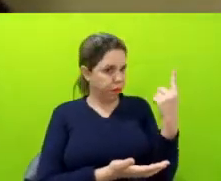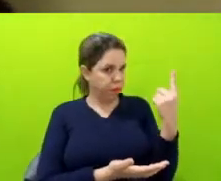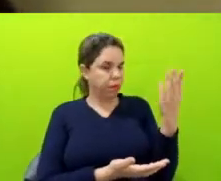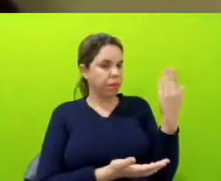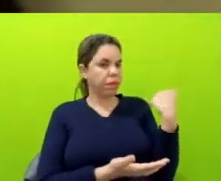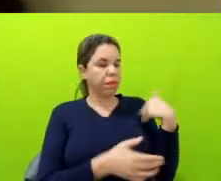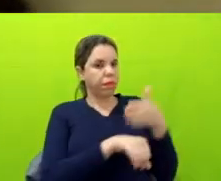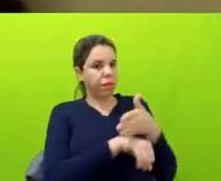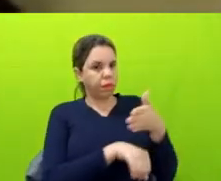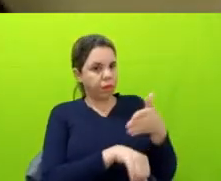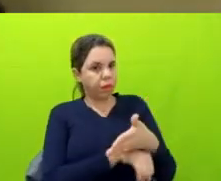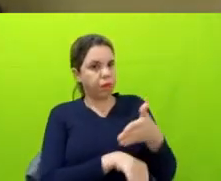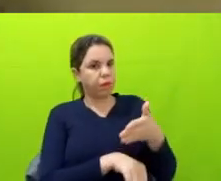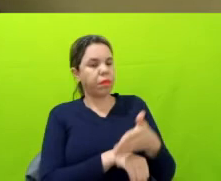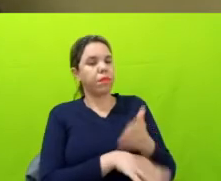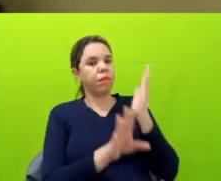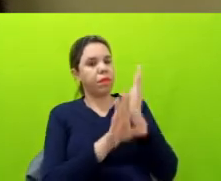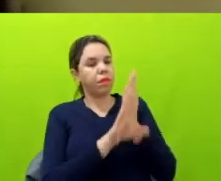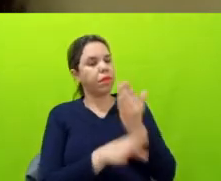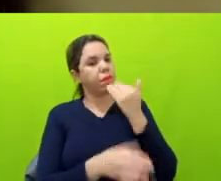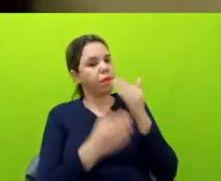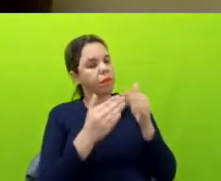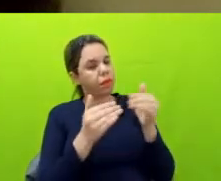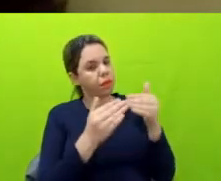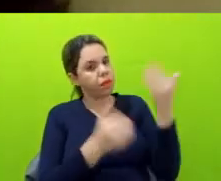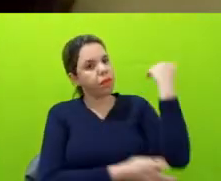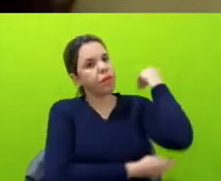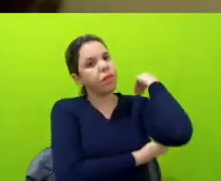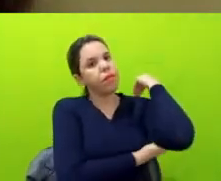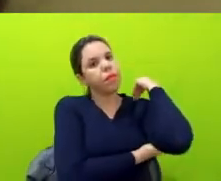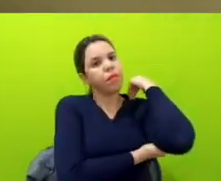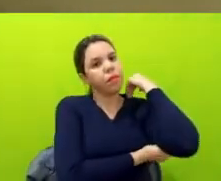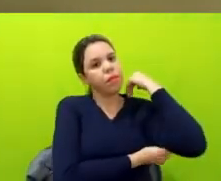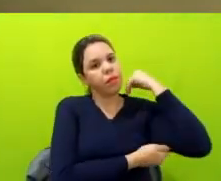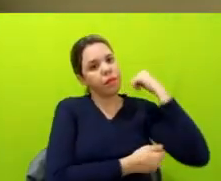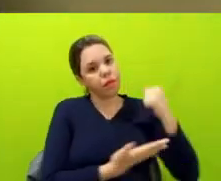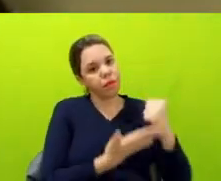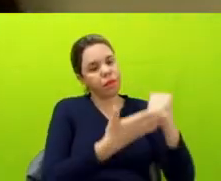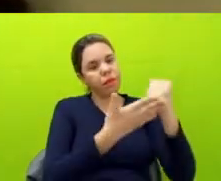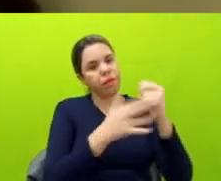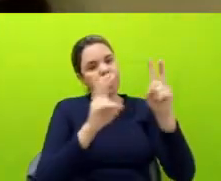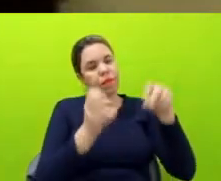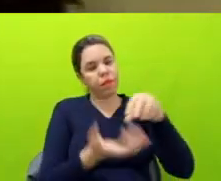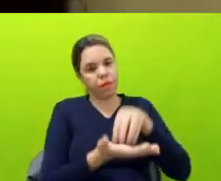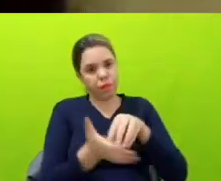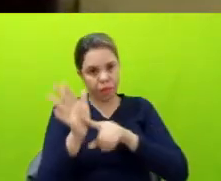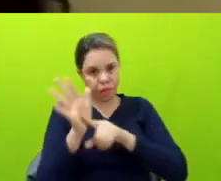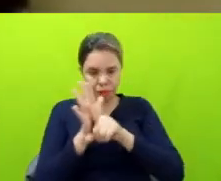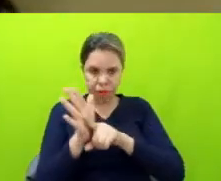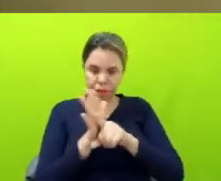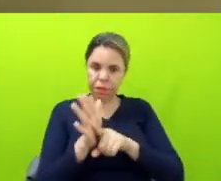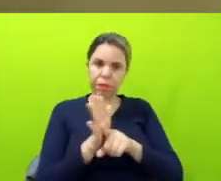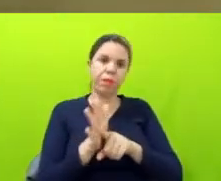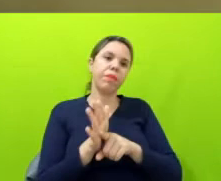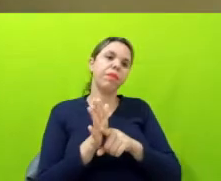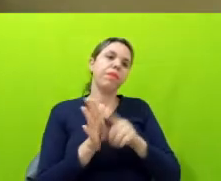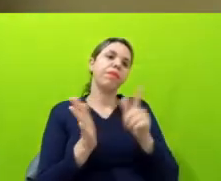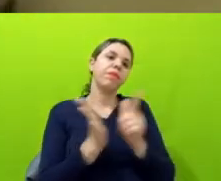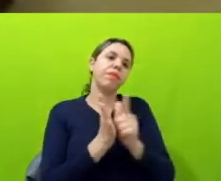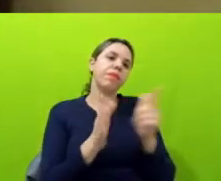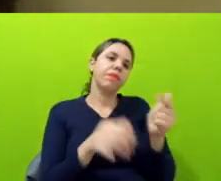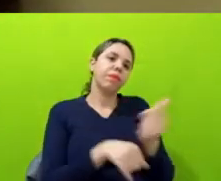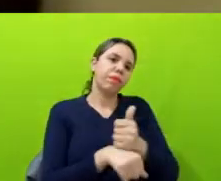a época era uma colaboração entre agência de dados, de jornalismo de dados especializadas em live, fiquem